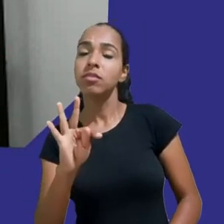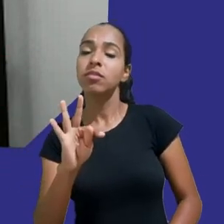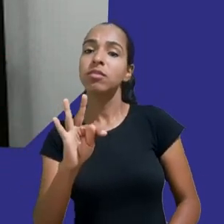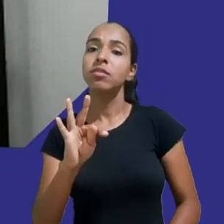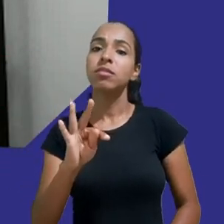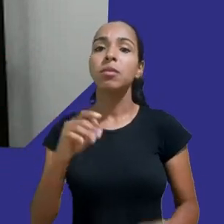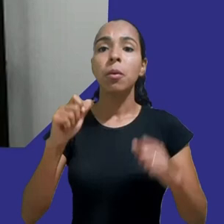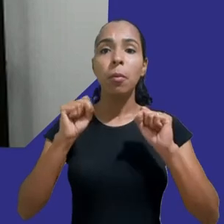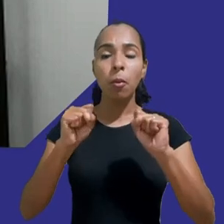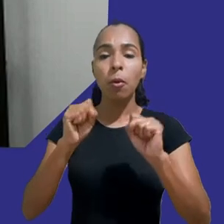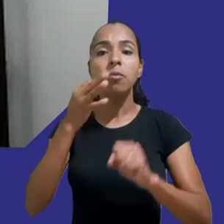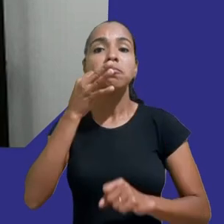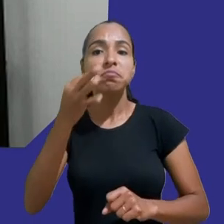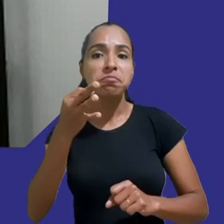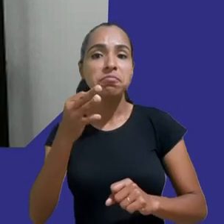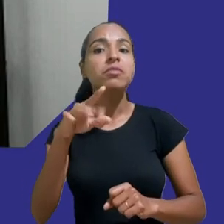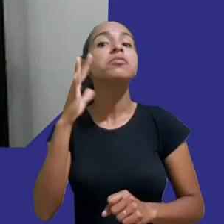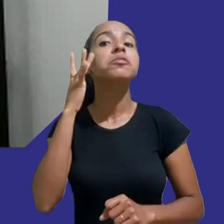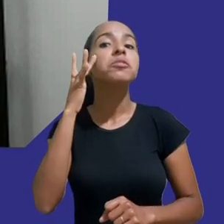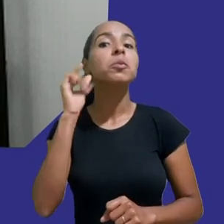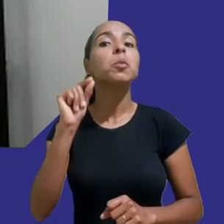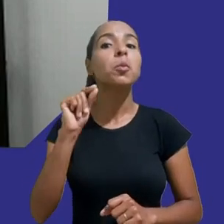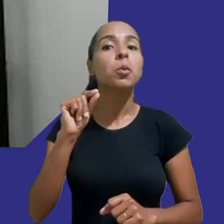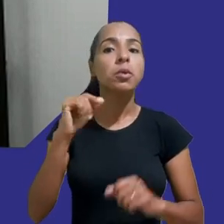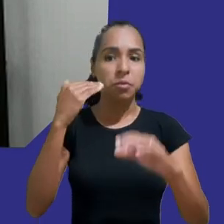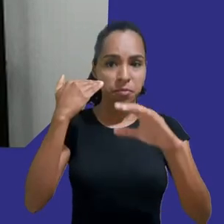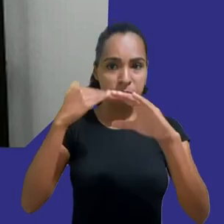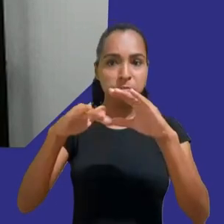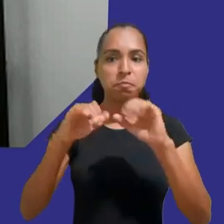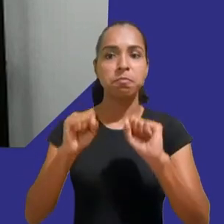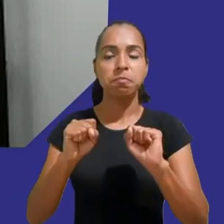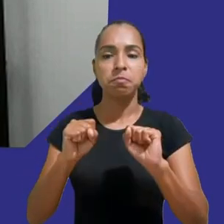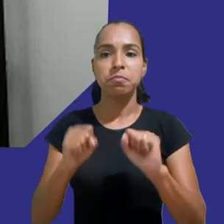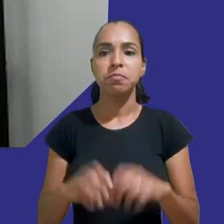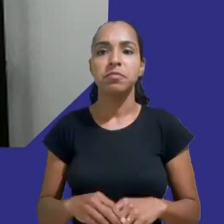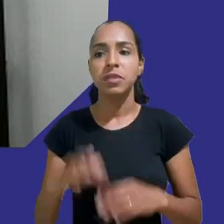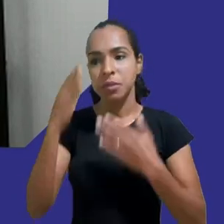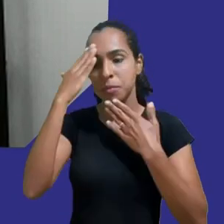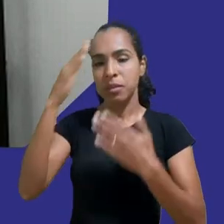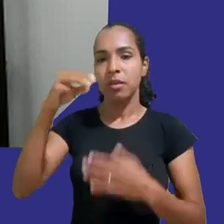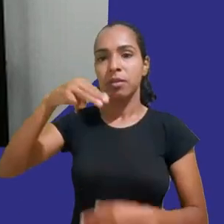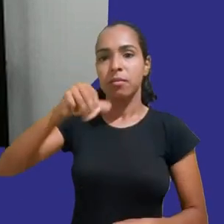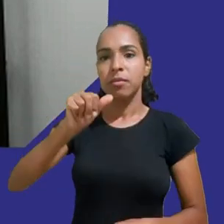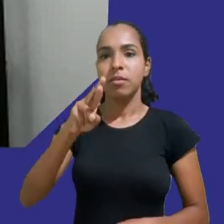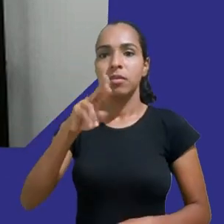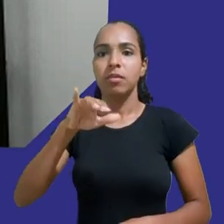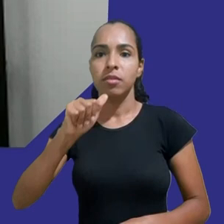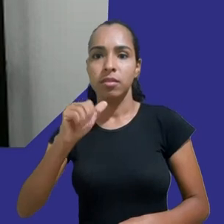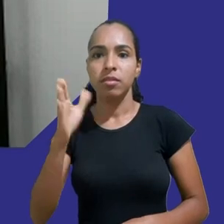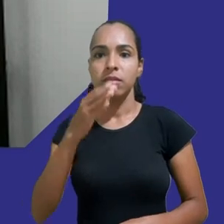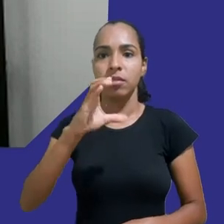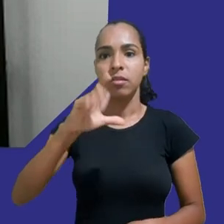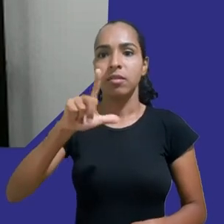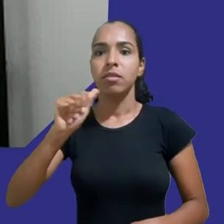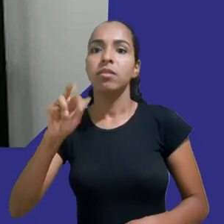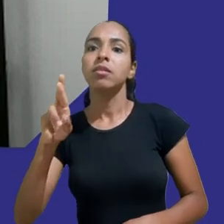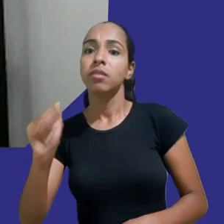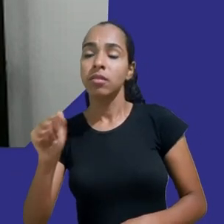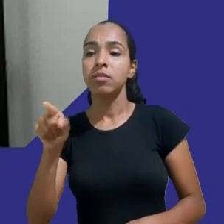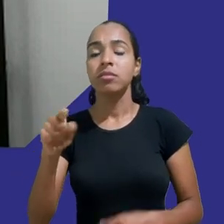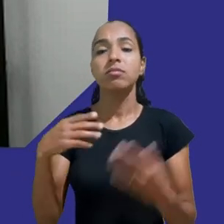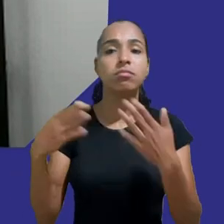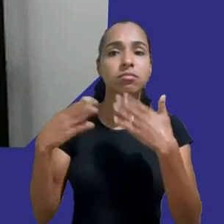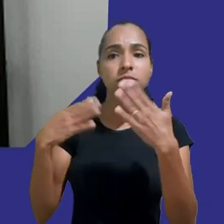obrigada Renata e principalmente obrigada Maria Clara por topar participar dessa conversa e nos mostrar mais sobre a visão de crianças e